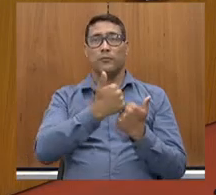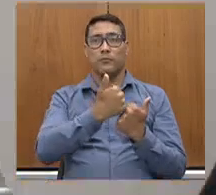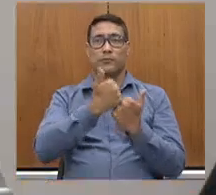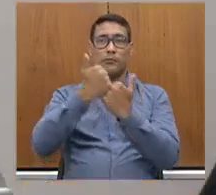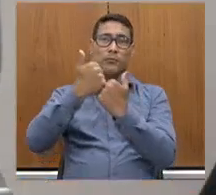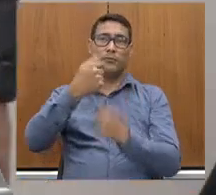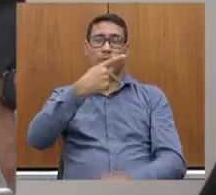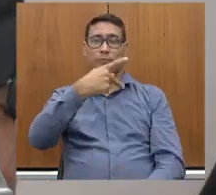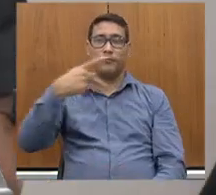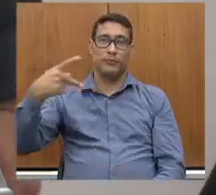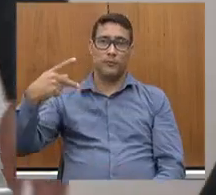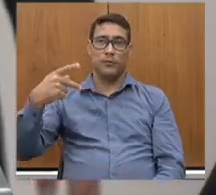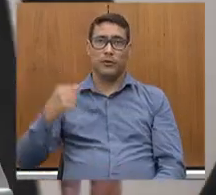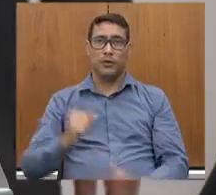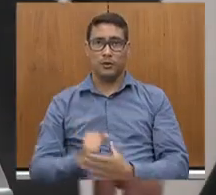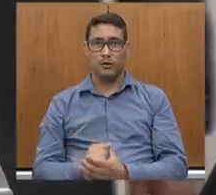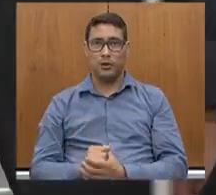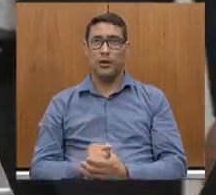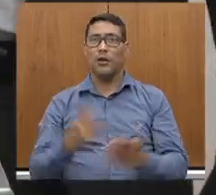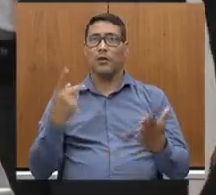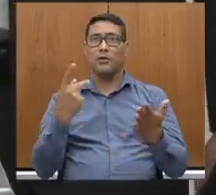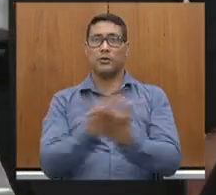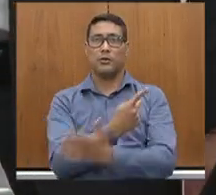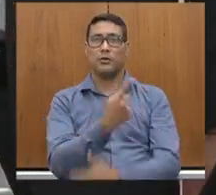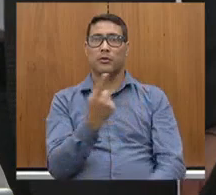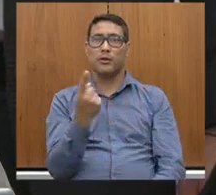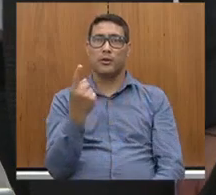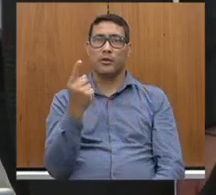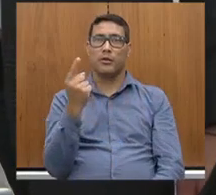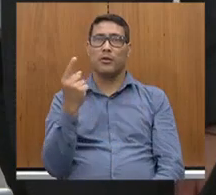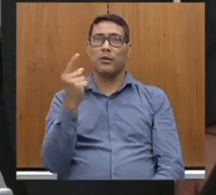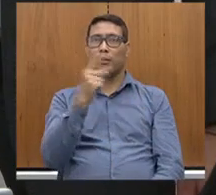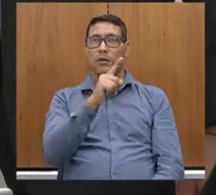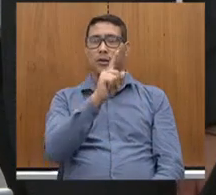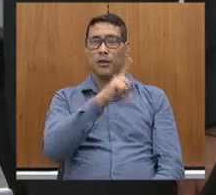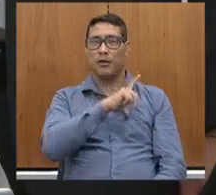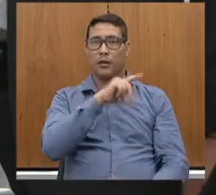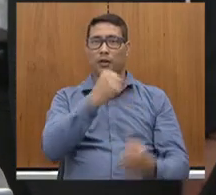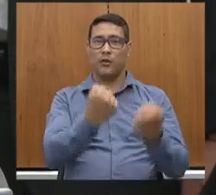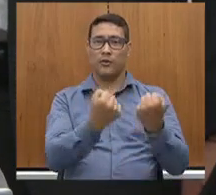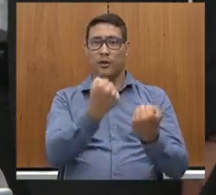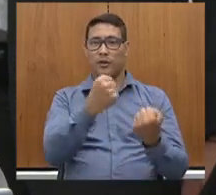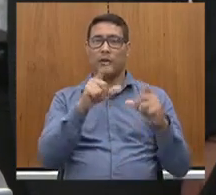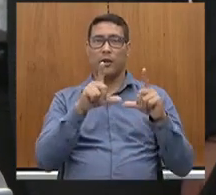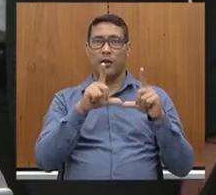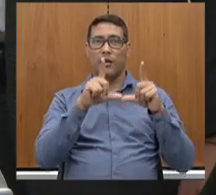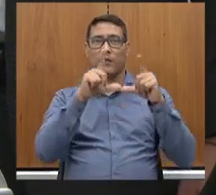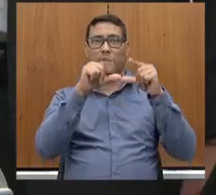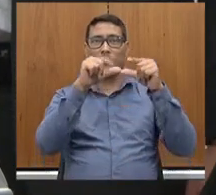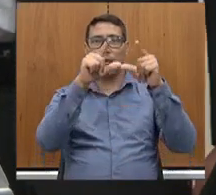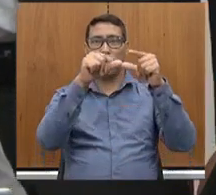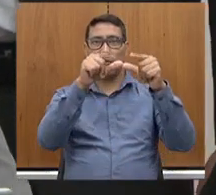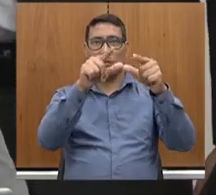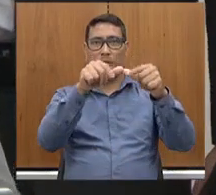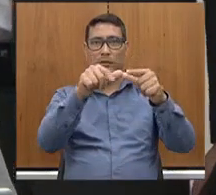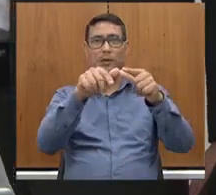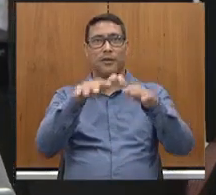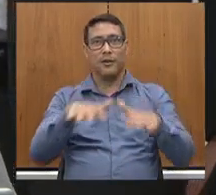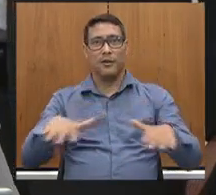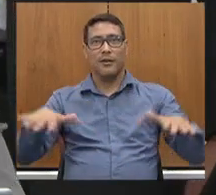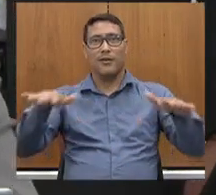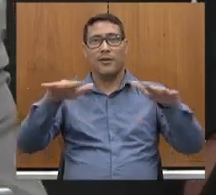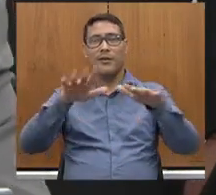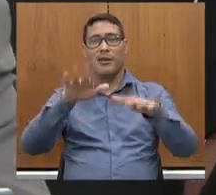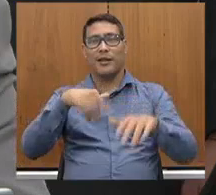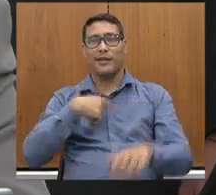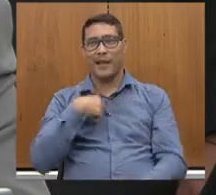estação lá de Jequitinhonha, dentro do carro, deve estar na estação, viajando lá por aquelas terras. Dá até inveja,